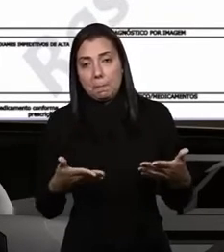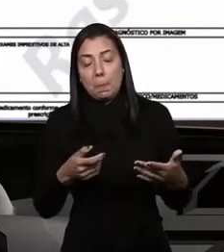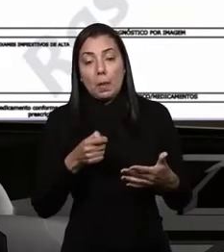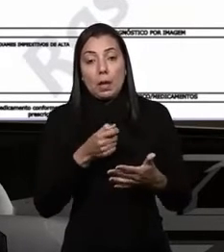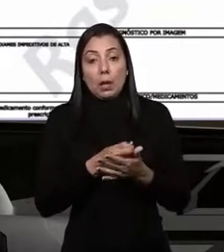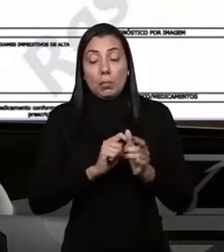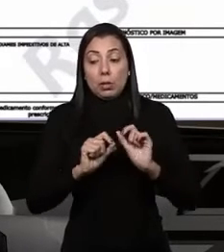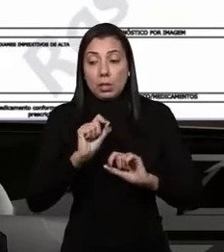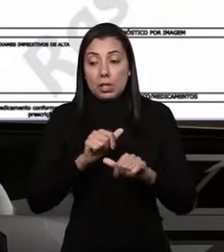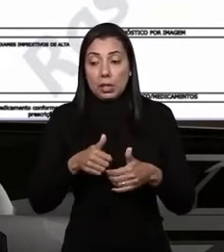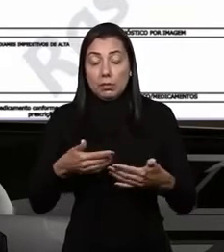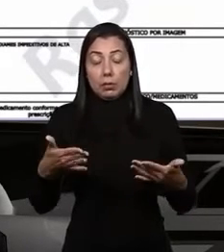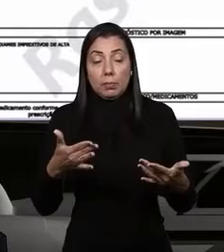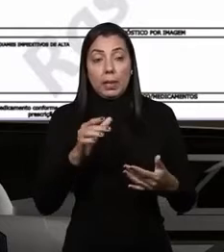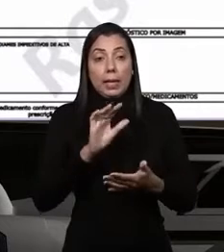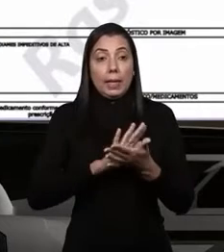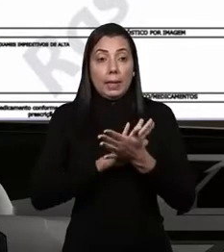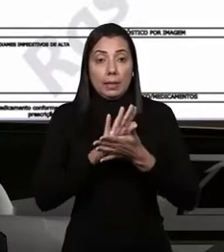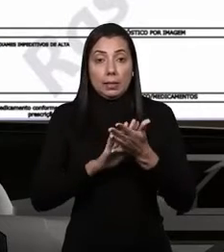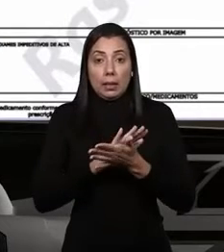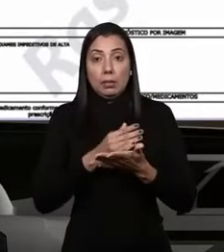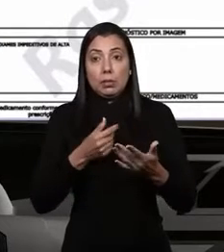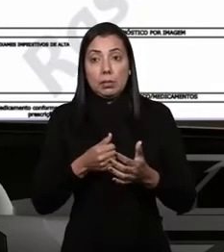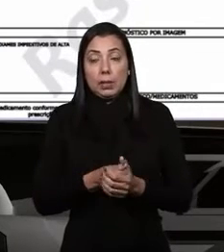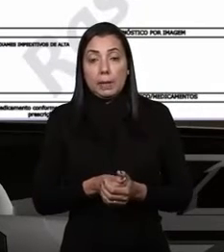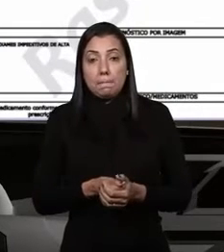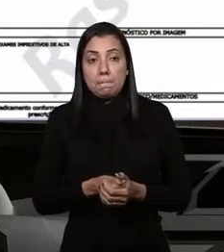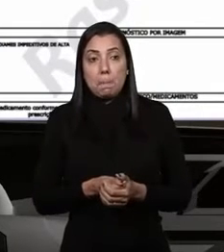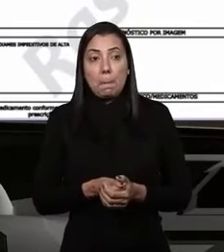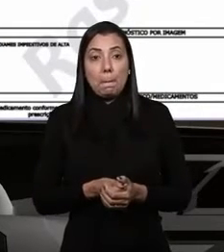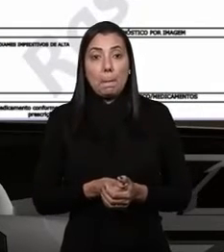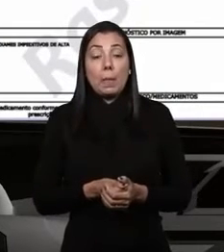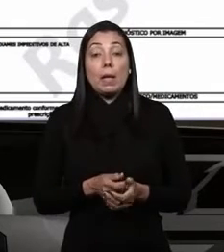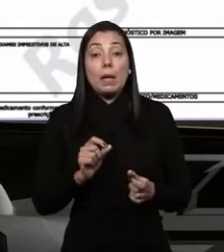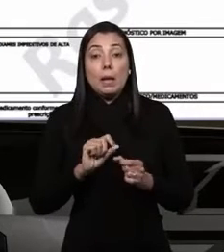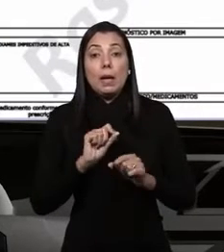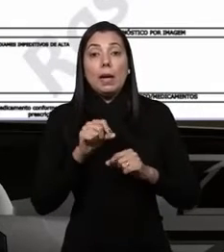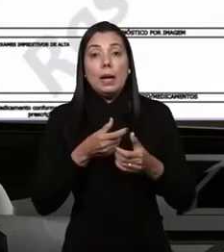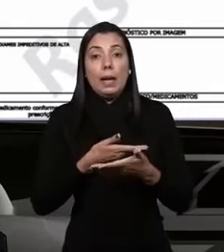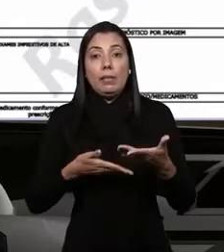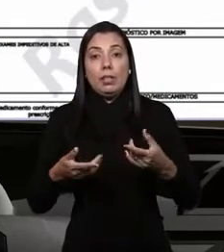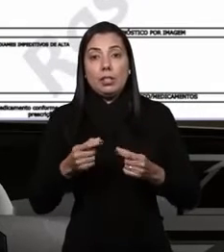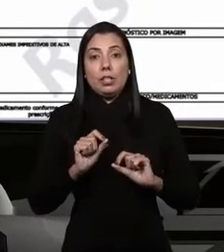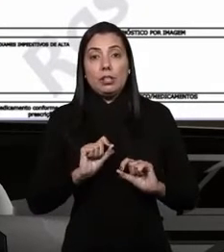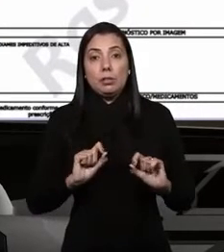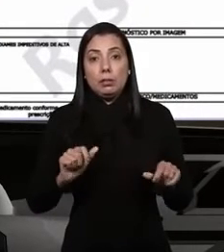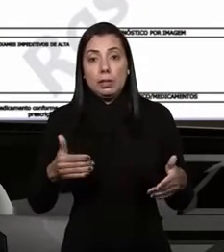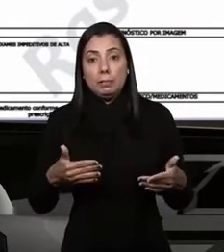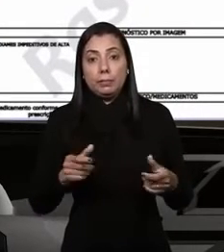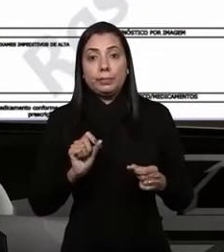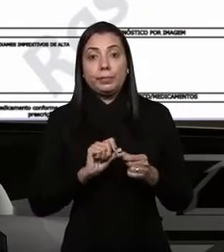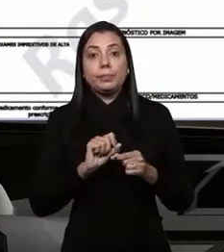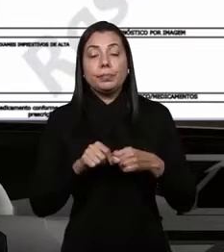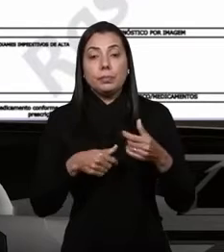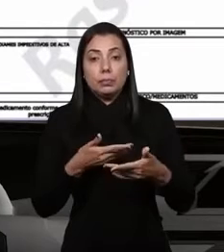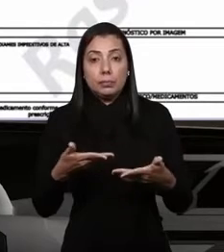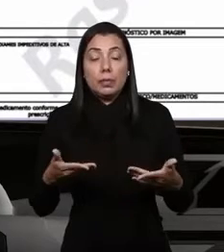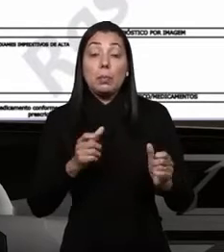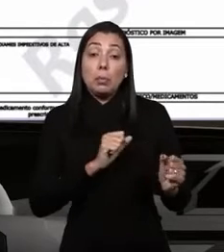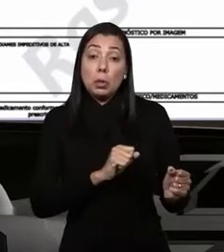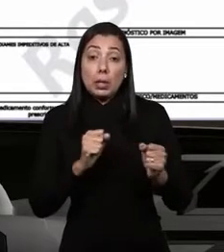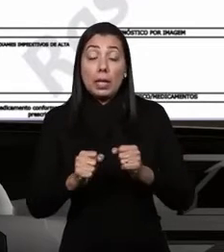impresso. Mas a ideia era que se pudesse produzir a automação das informações, era que se pudesse